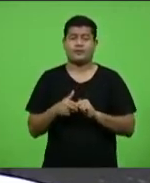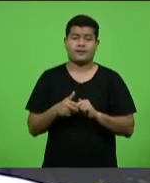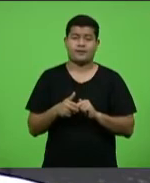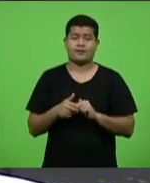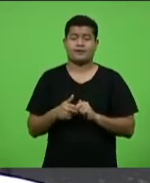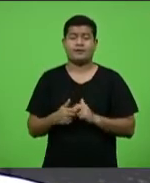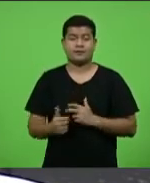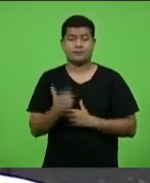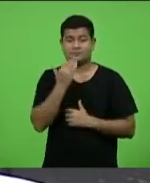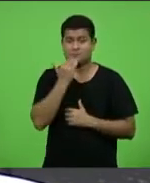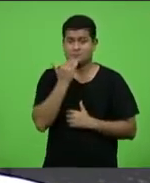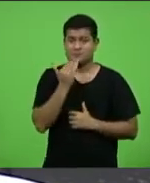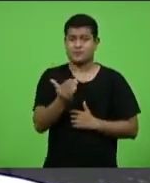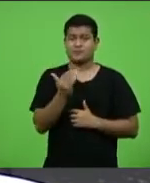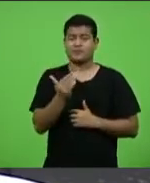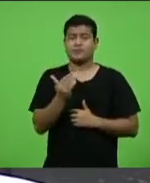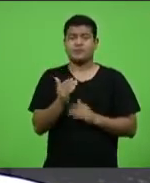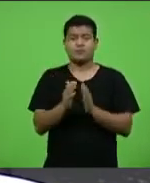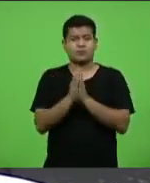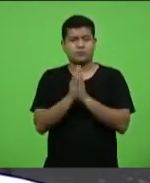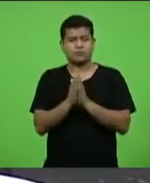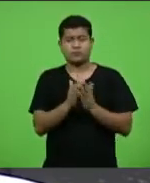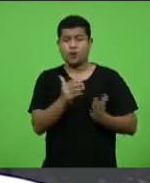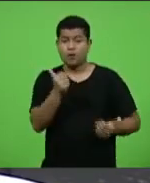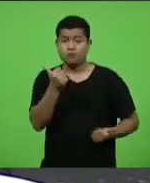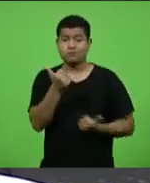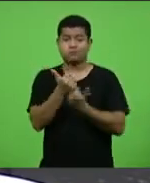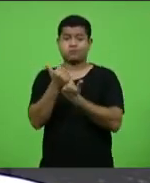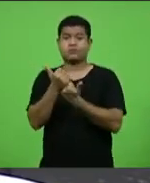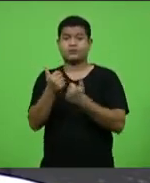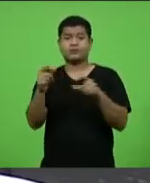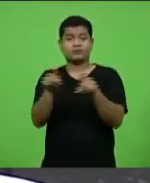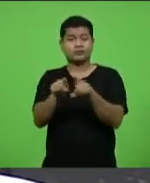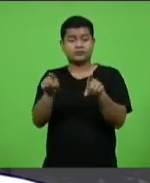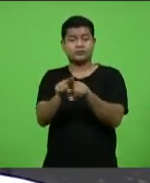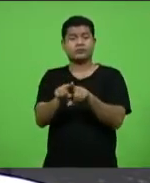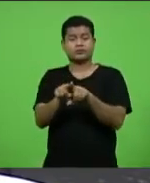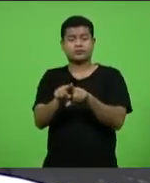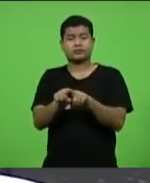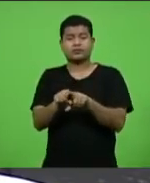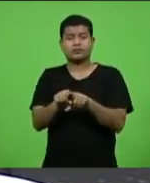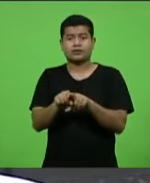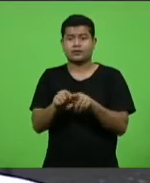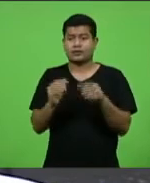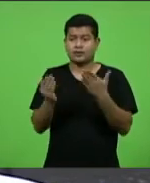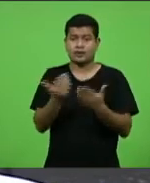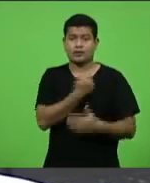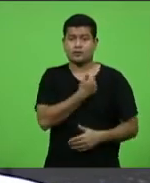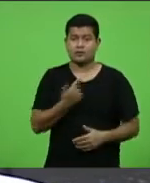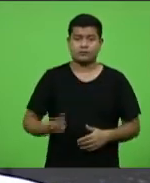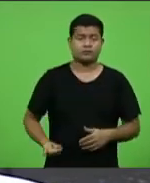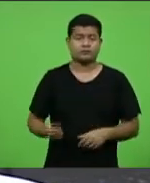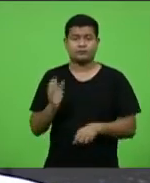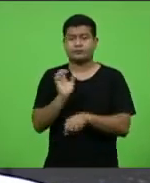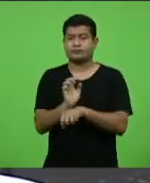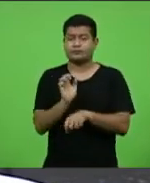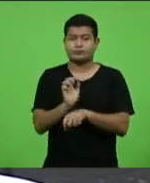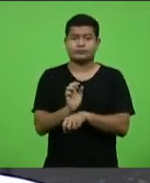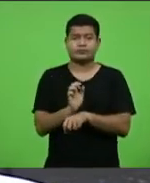e o apoio a que o governador do nosso estado,